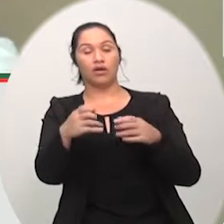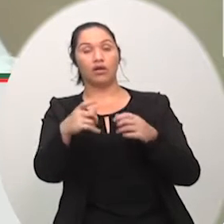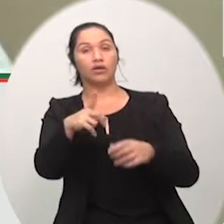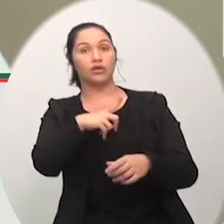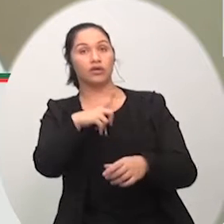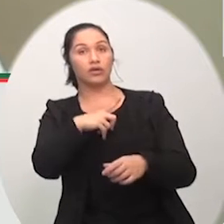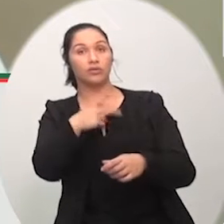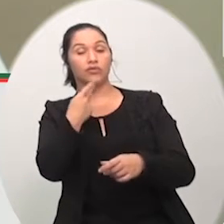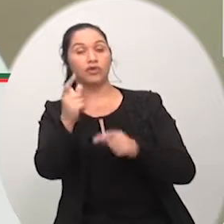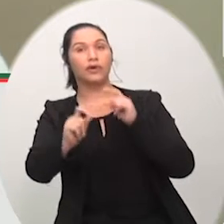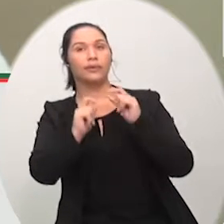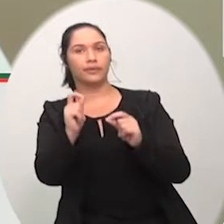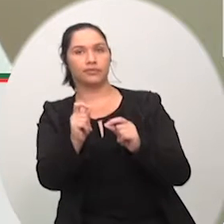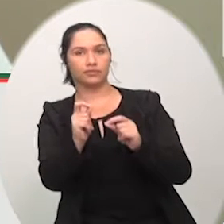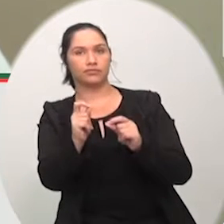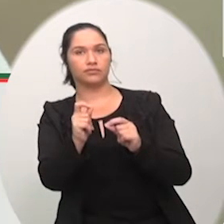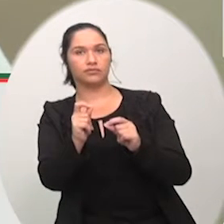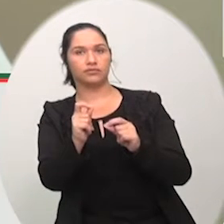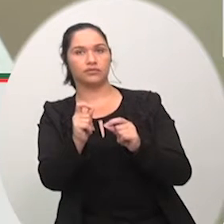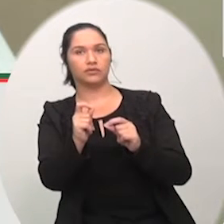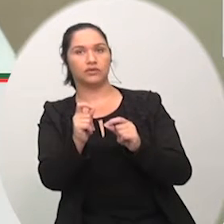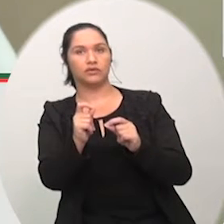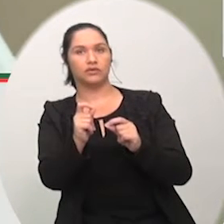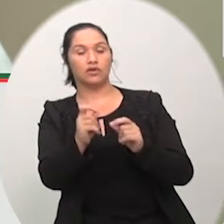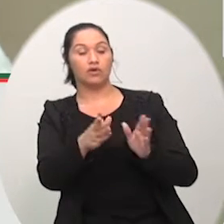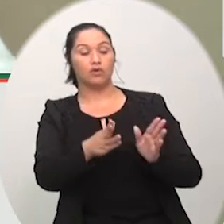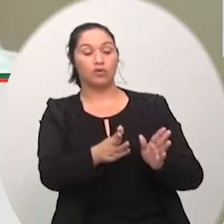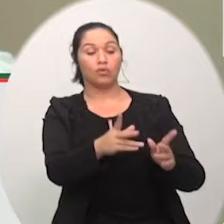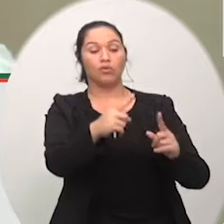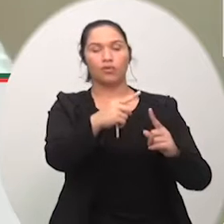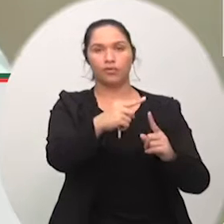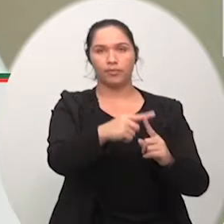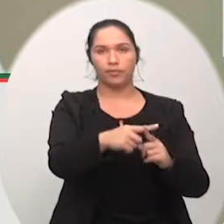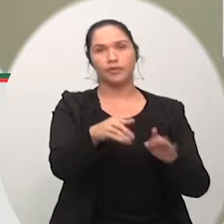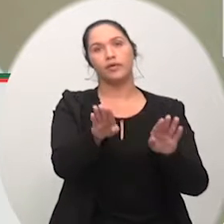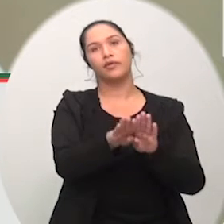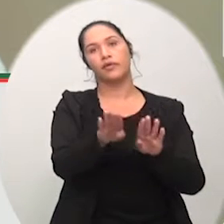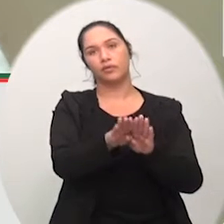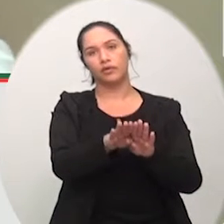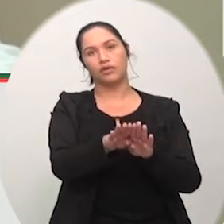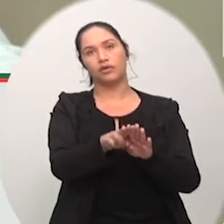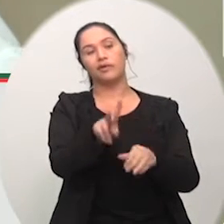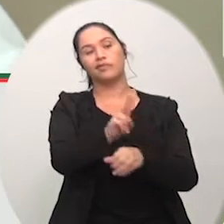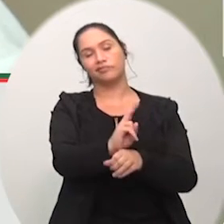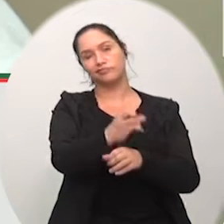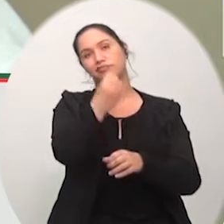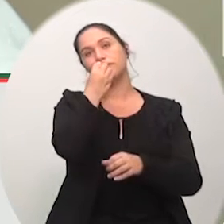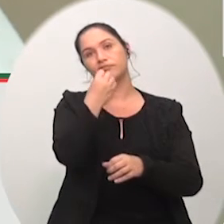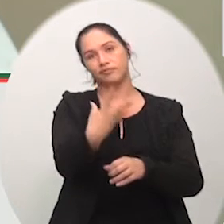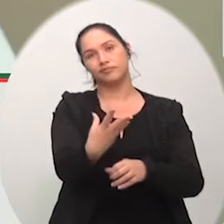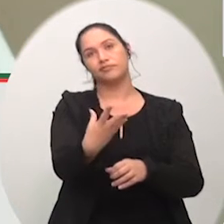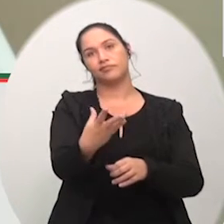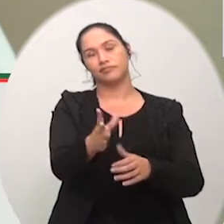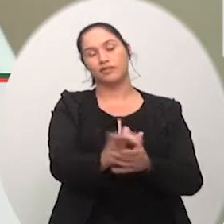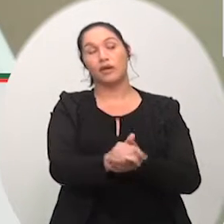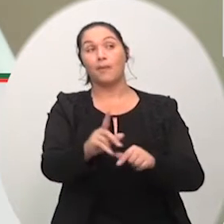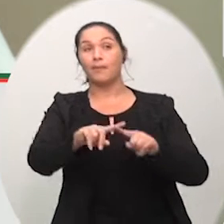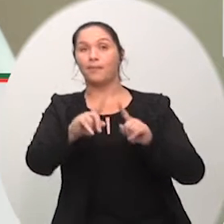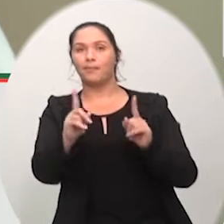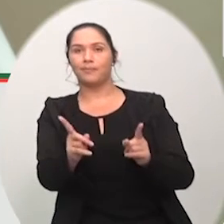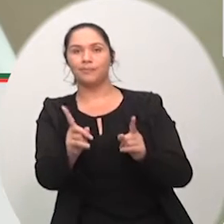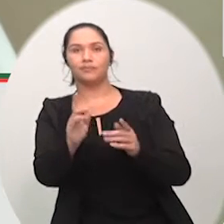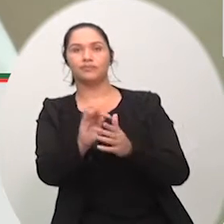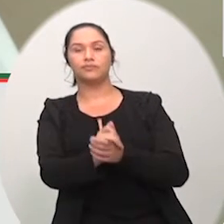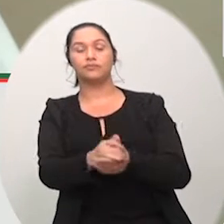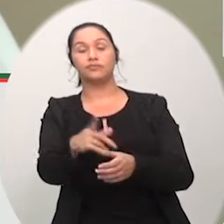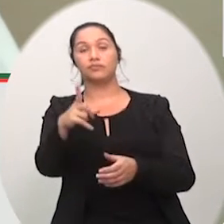não enxergar que eles também fizeram um bom trabalho conservando pelo local tal. O município, como o vereador Osair bem colocou, ele